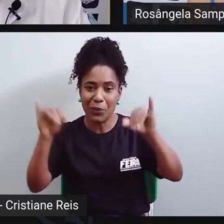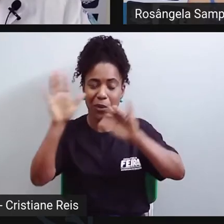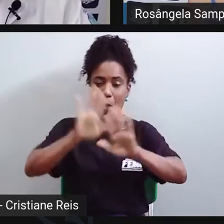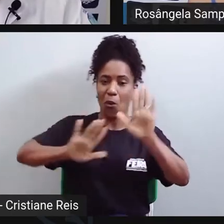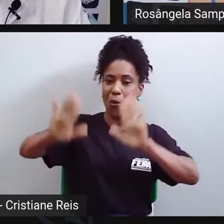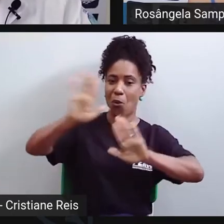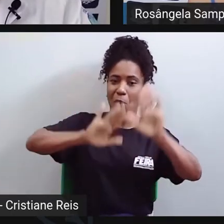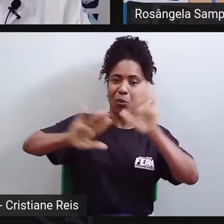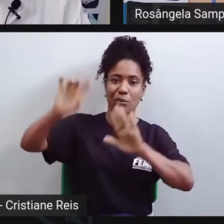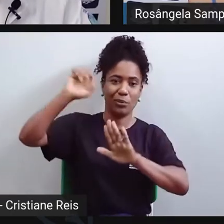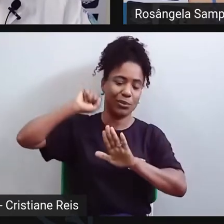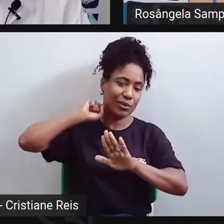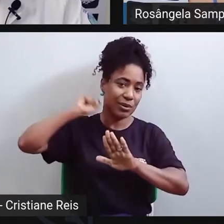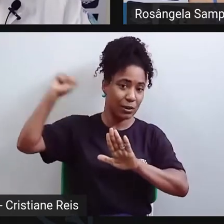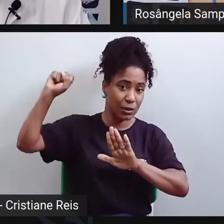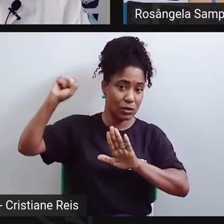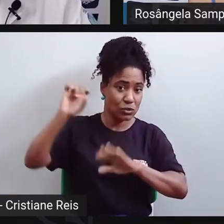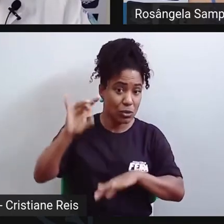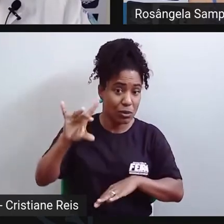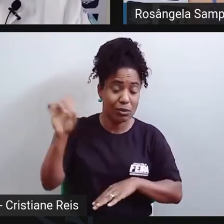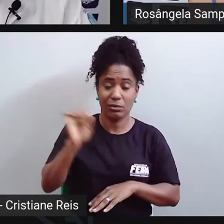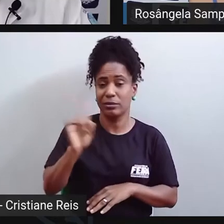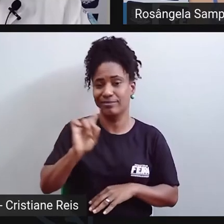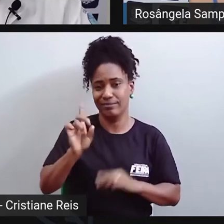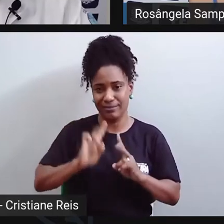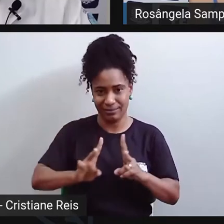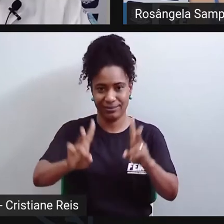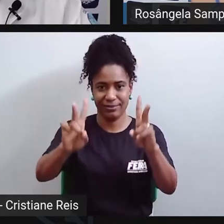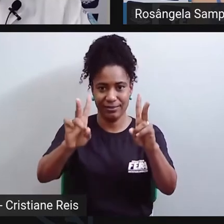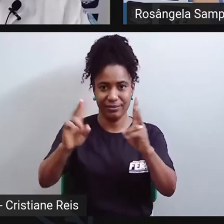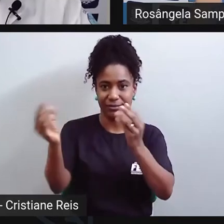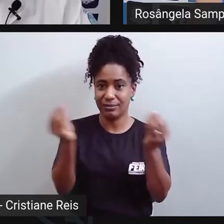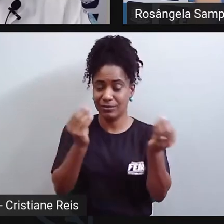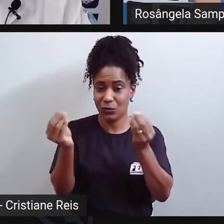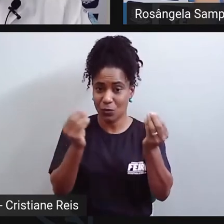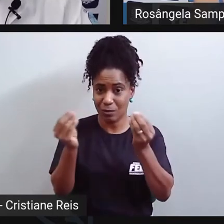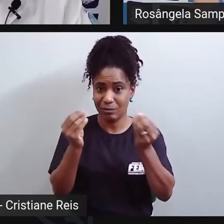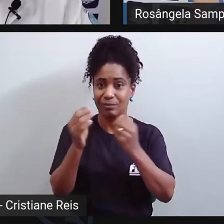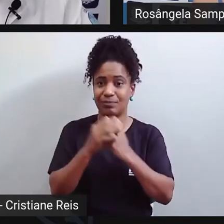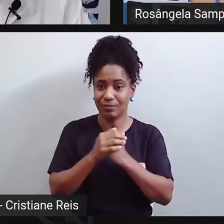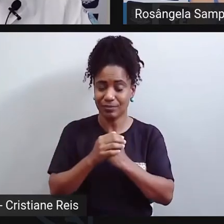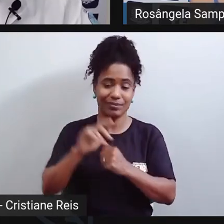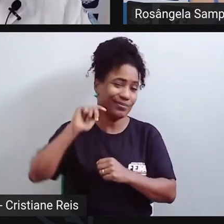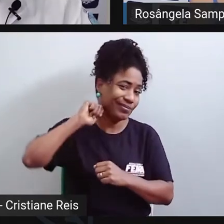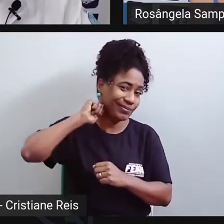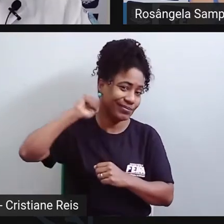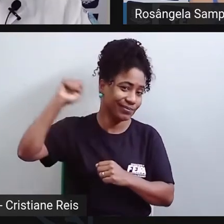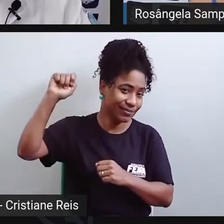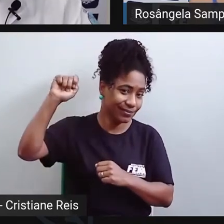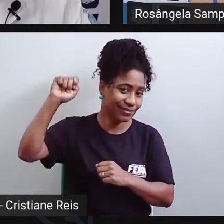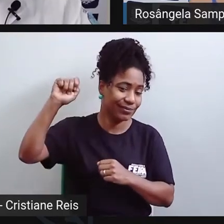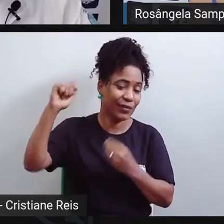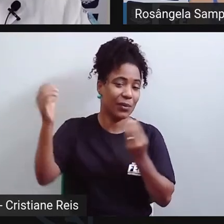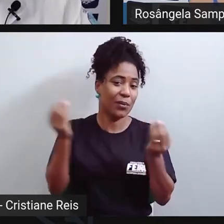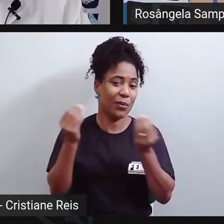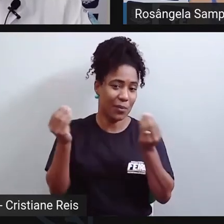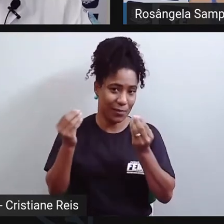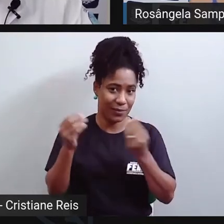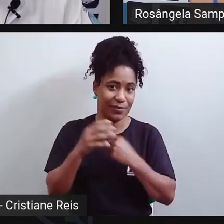o que é que a gente faz para que diminua esses números é justamente o que eu falei no instante, é estar atento.